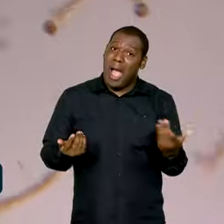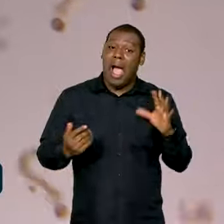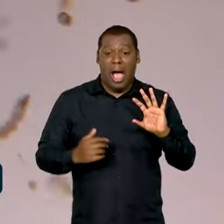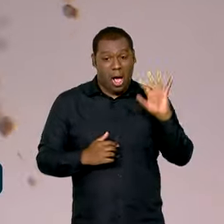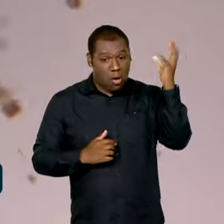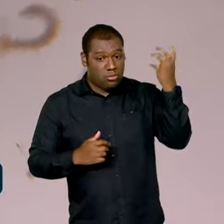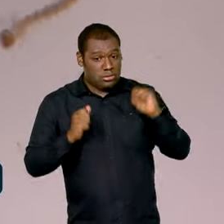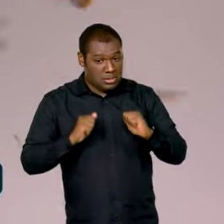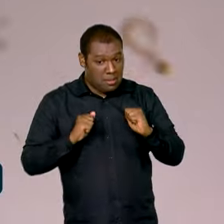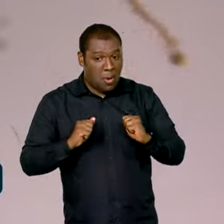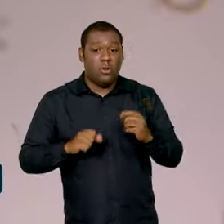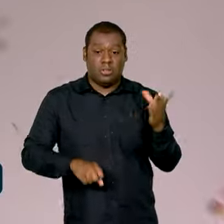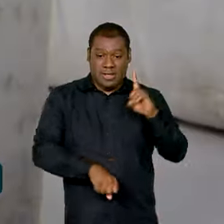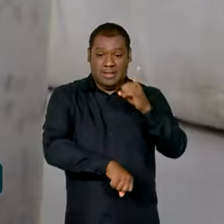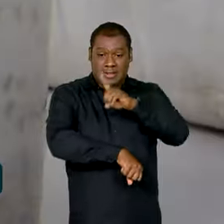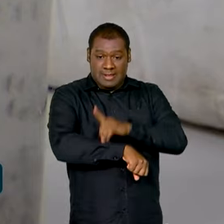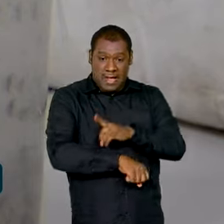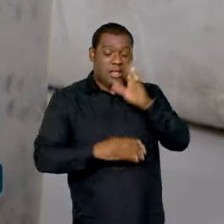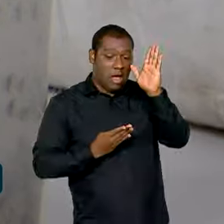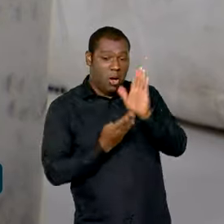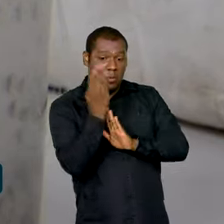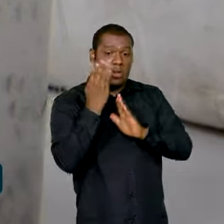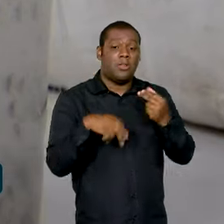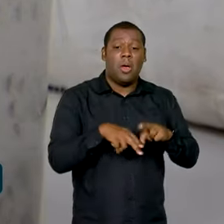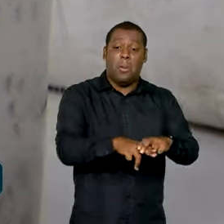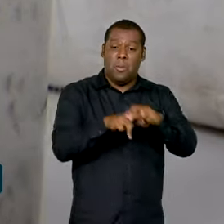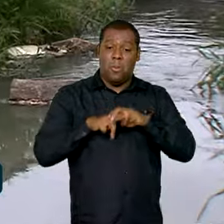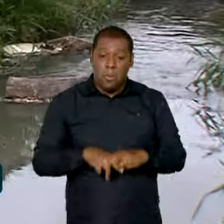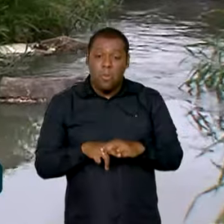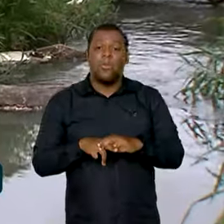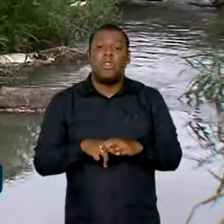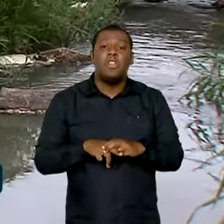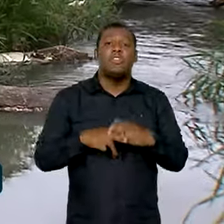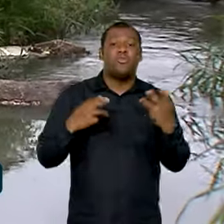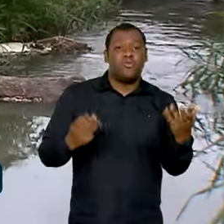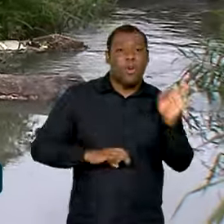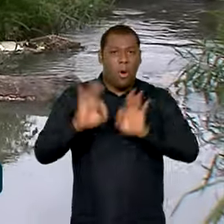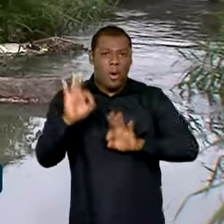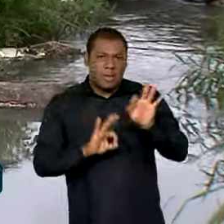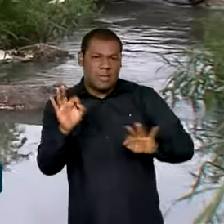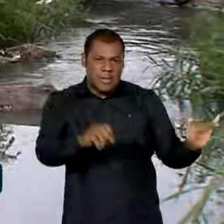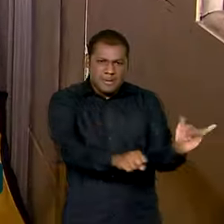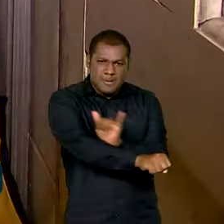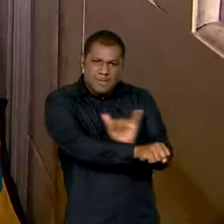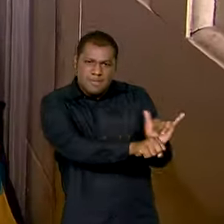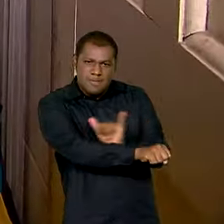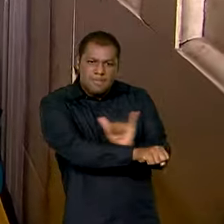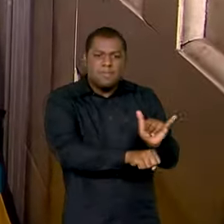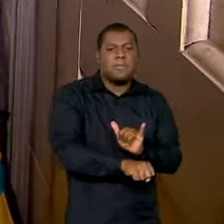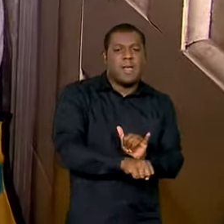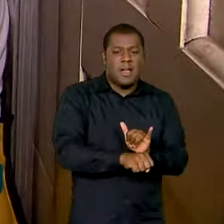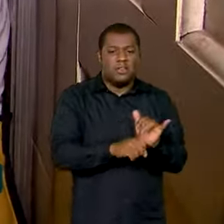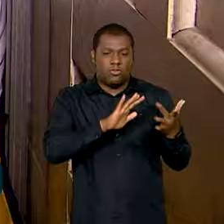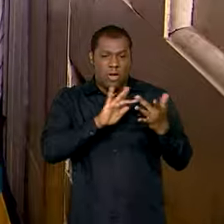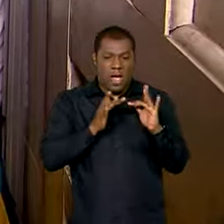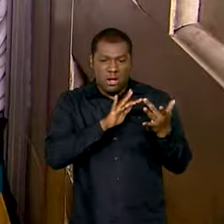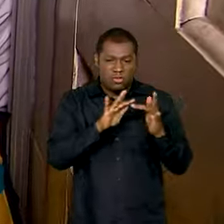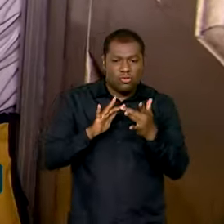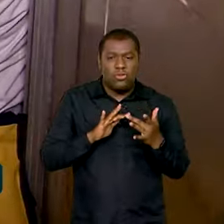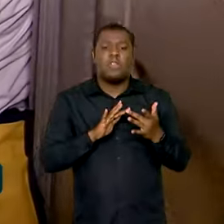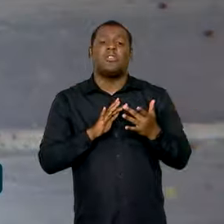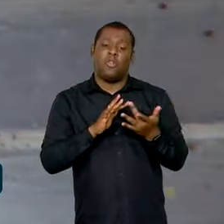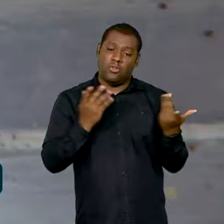de casos da doença. Por isso, foram intensificadas uma série de ações conjuntas para o enfrentamento das